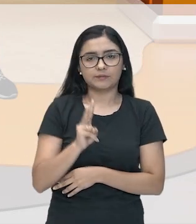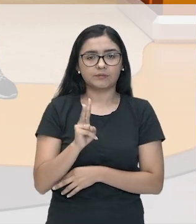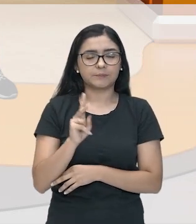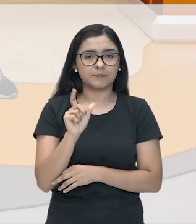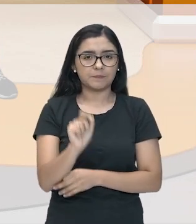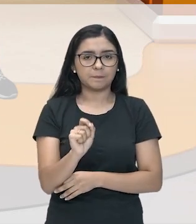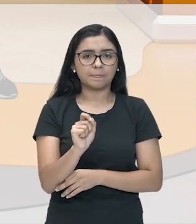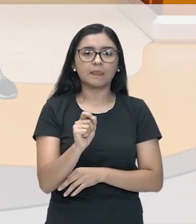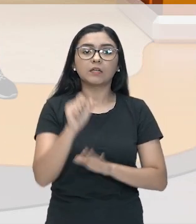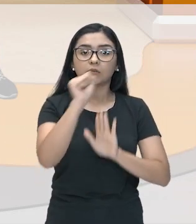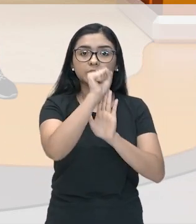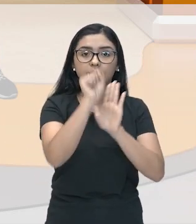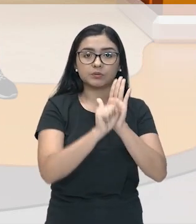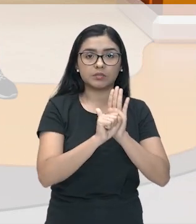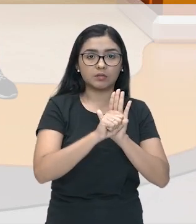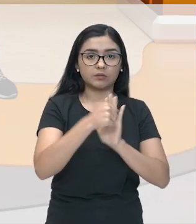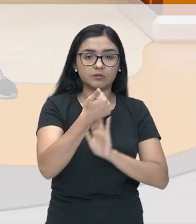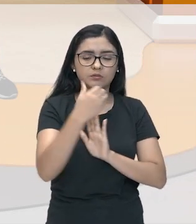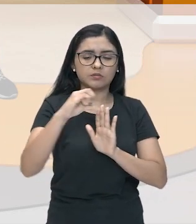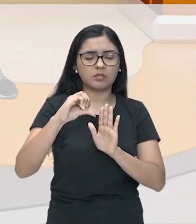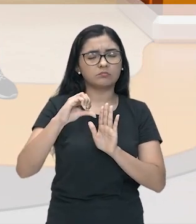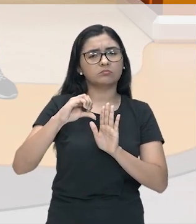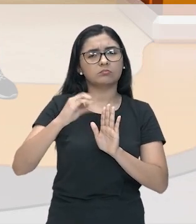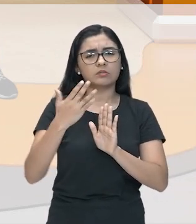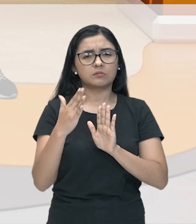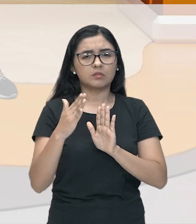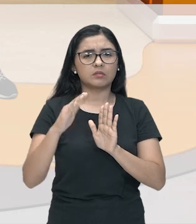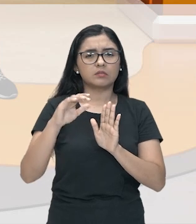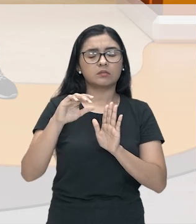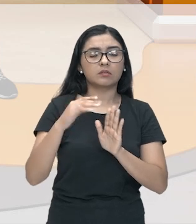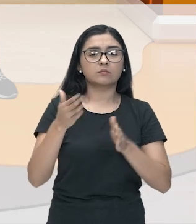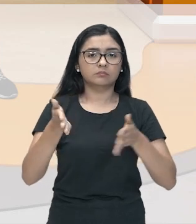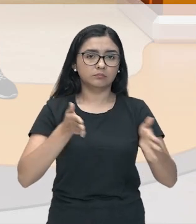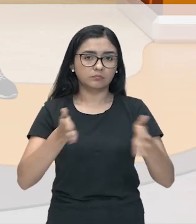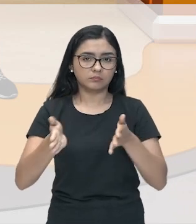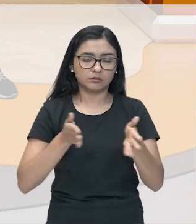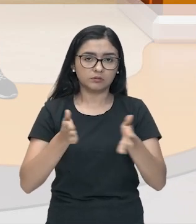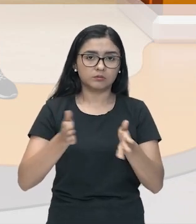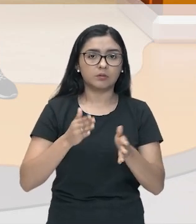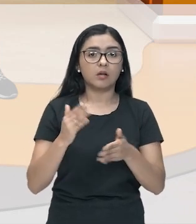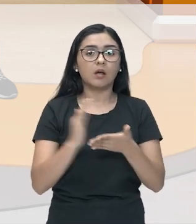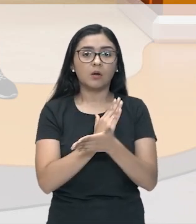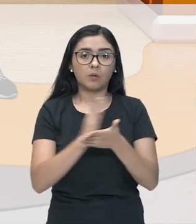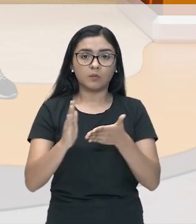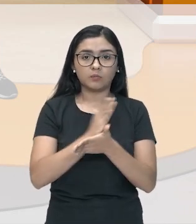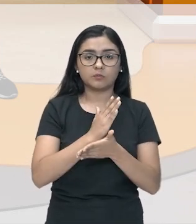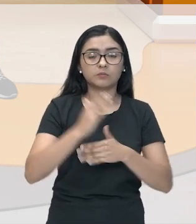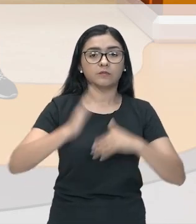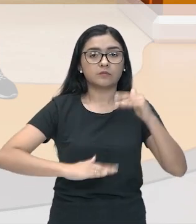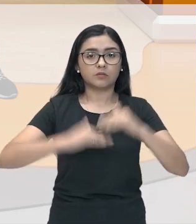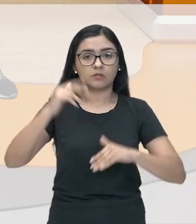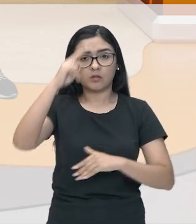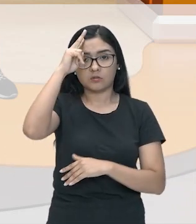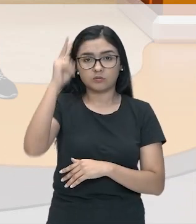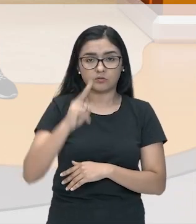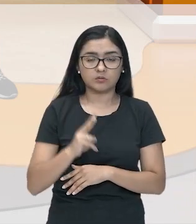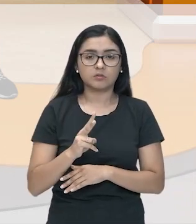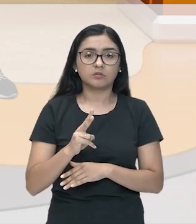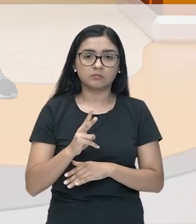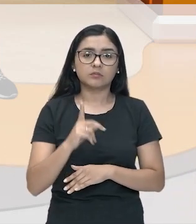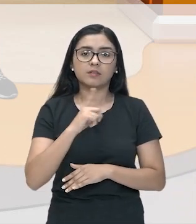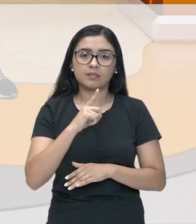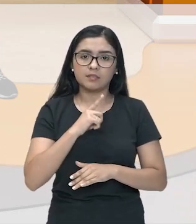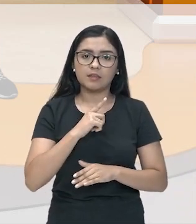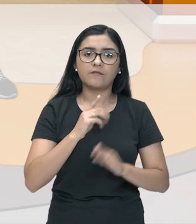no século XIX, ali durante o século XIX, alguns historiadores europeus dividiram a